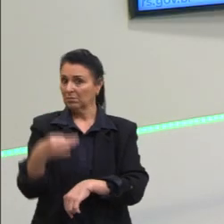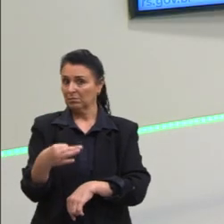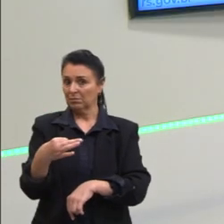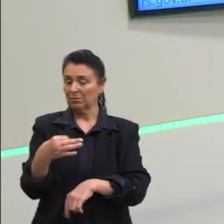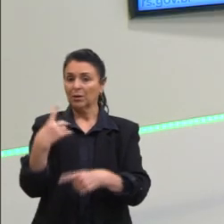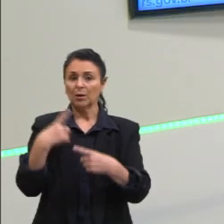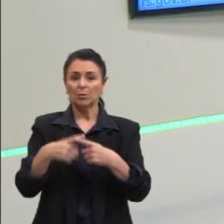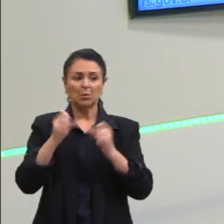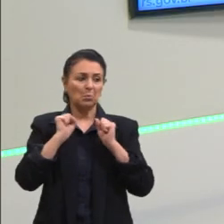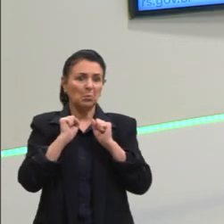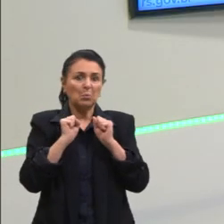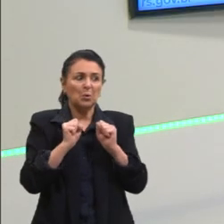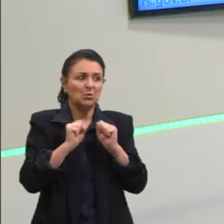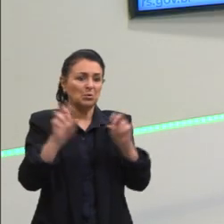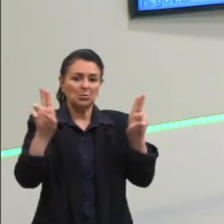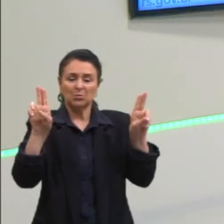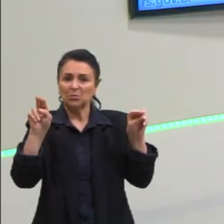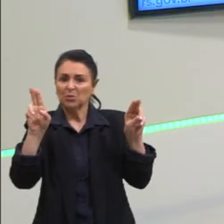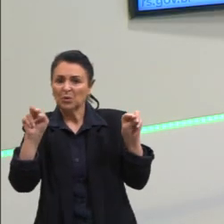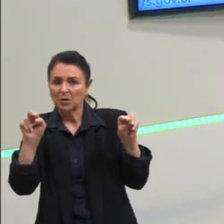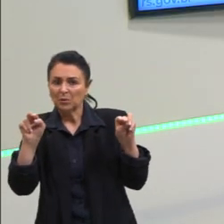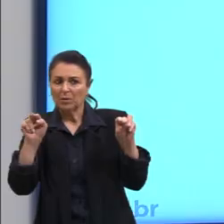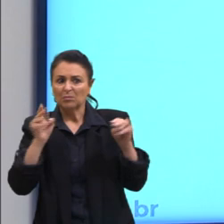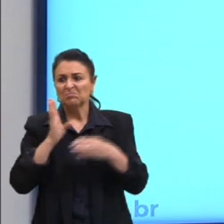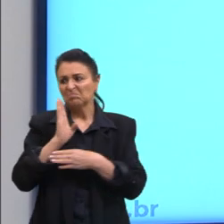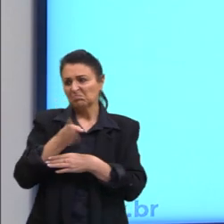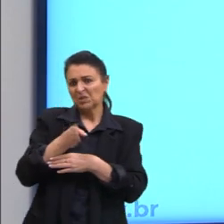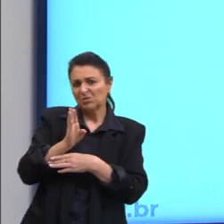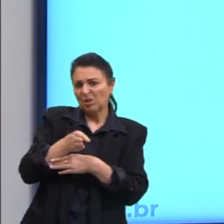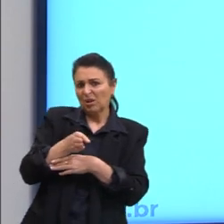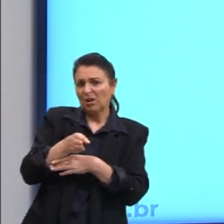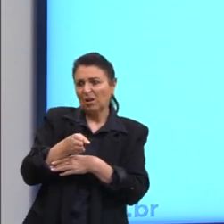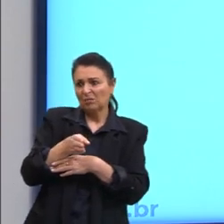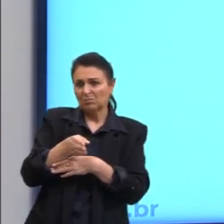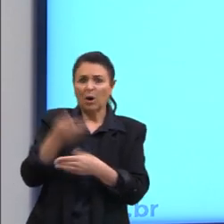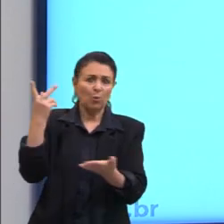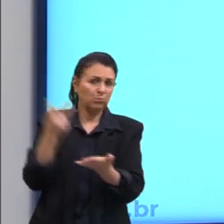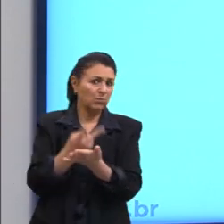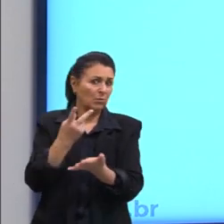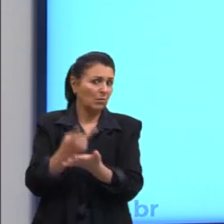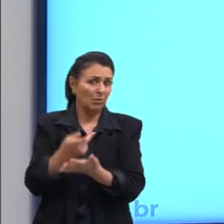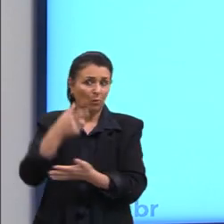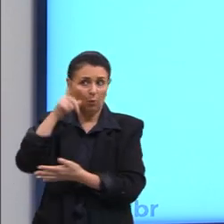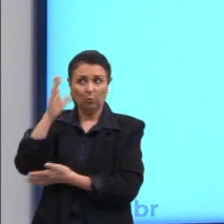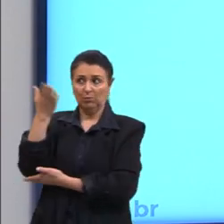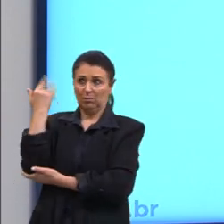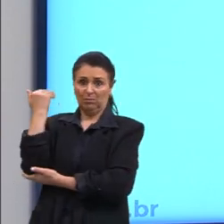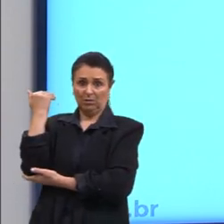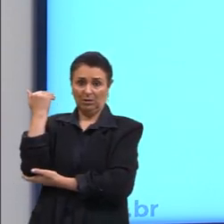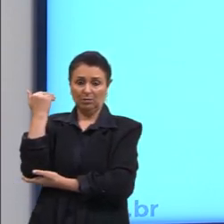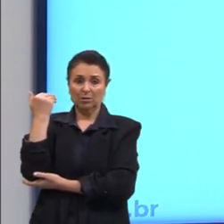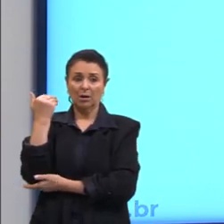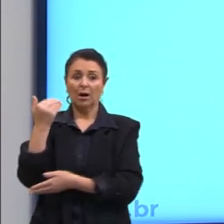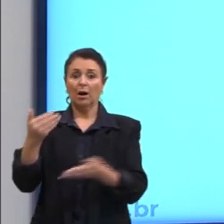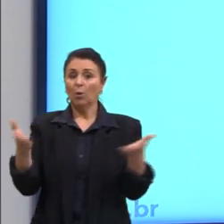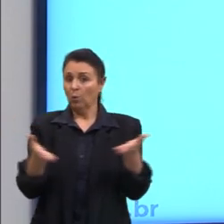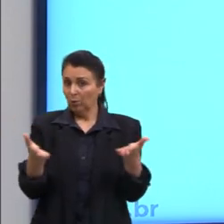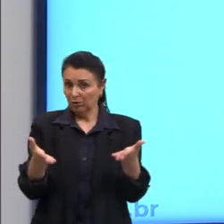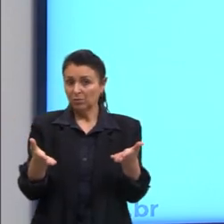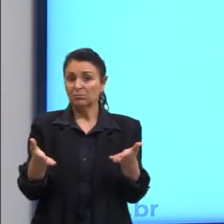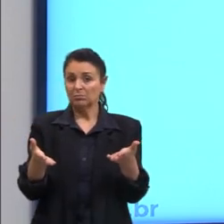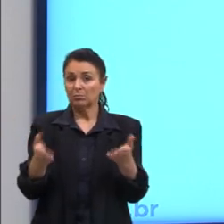pode tratar de um tema que foi atual ontem, é atual hoje, será atual amanhã.